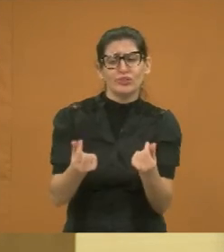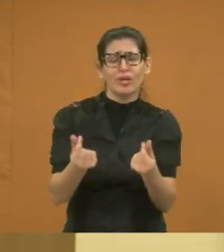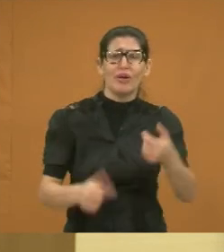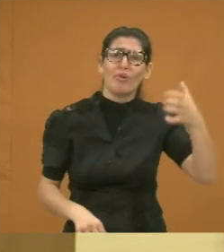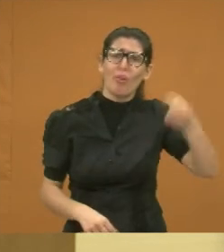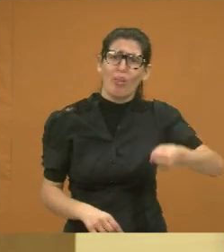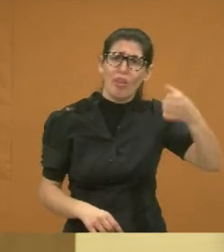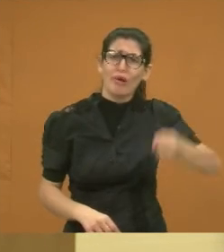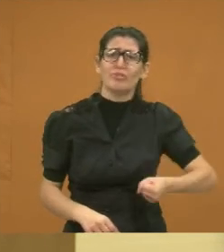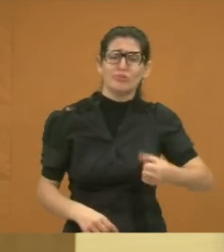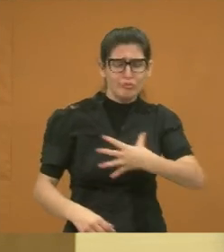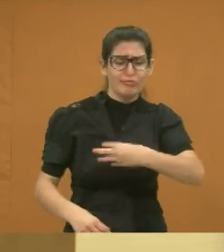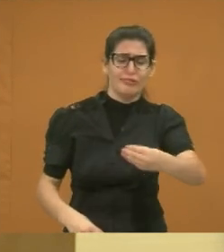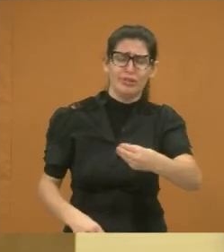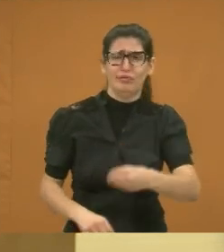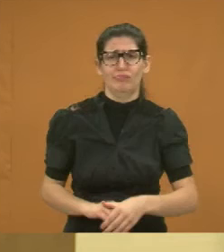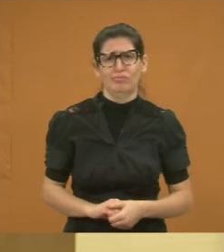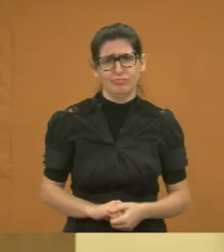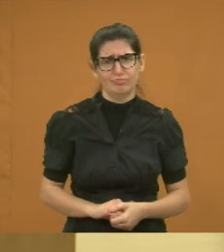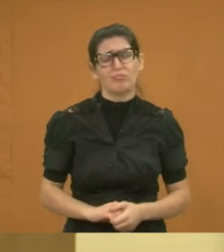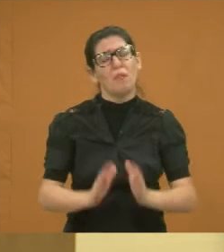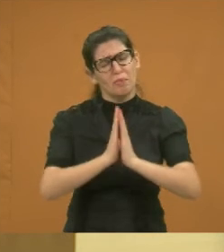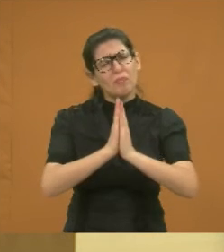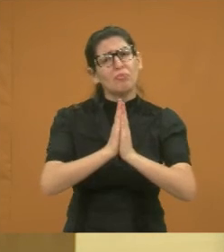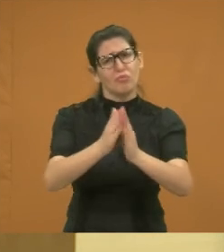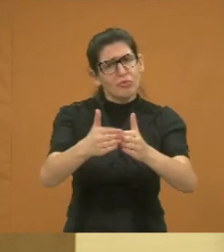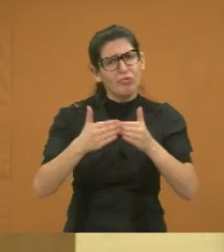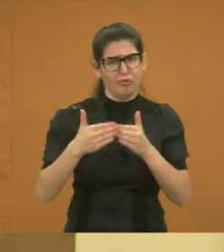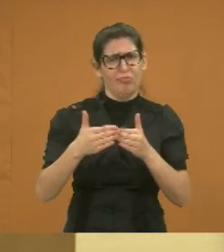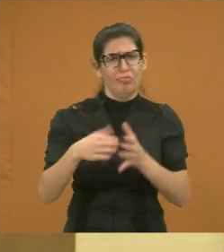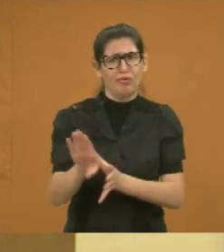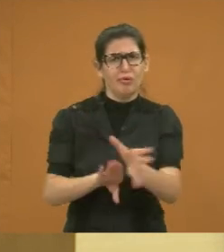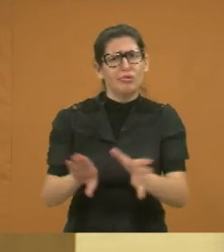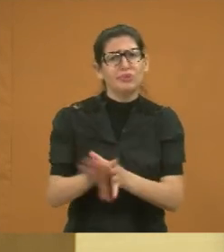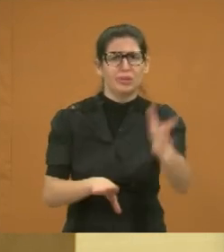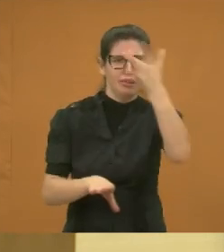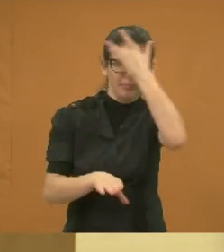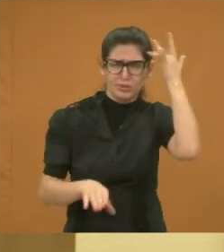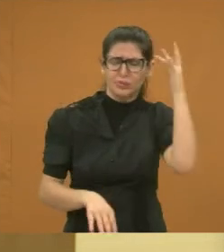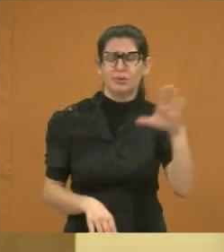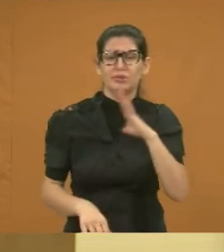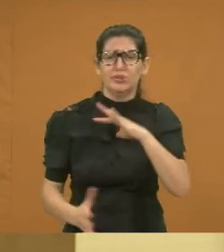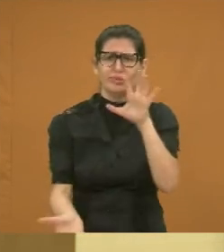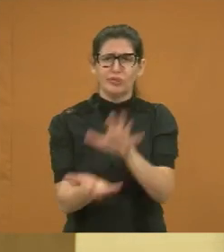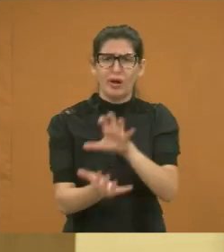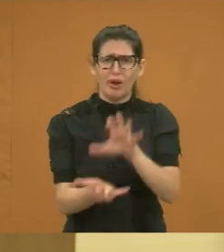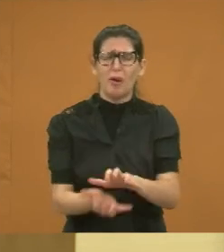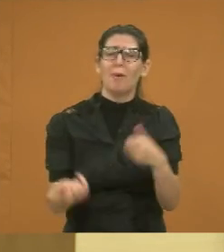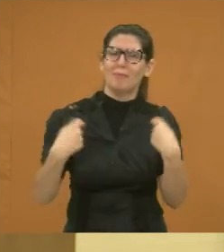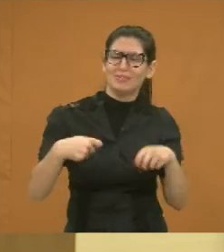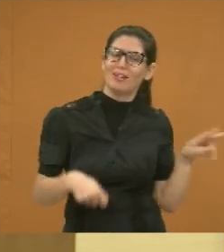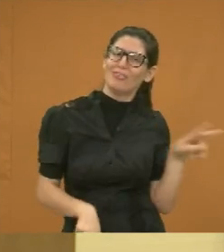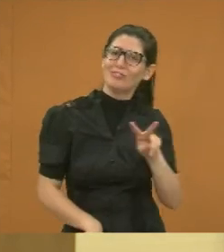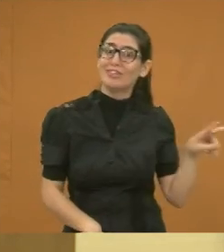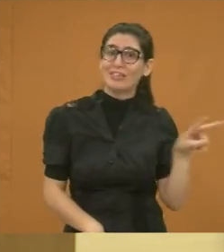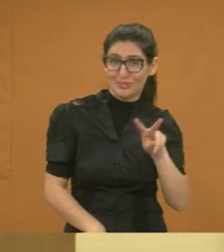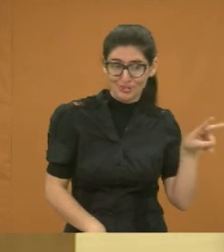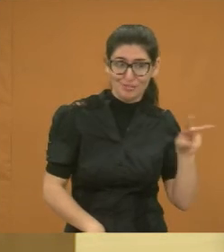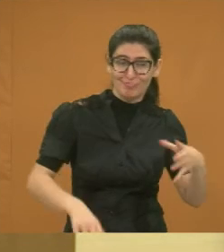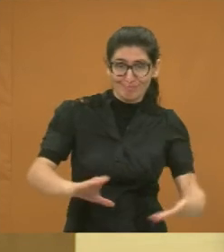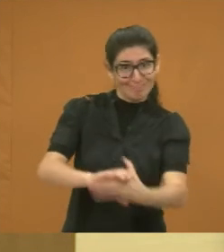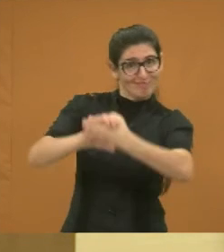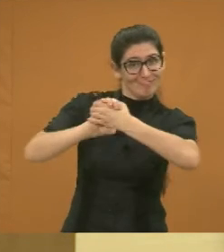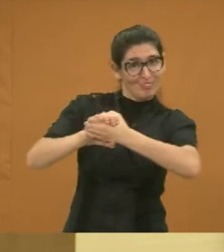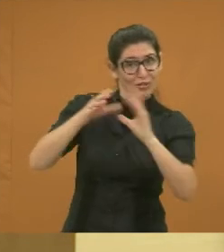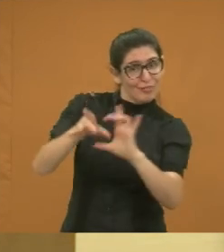não dá mais. Então, quero dizer a vocês, moradores da cidade de Jacarei, se precisar desse vereador, estou à sua